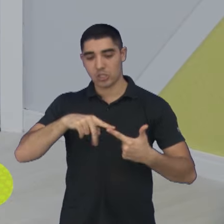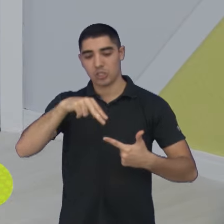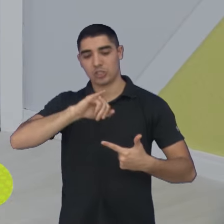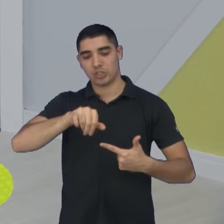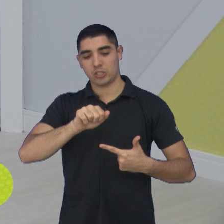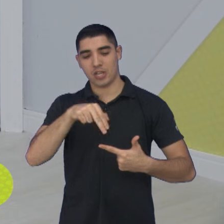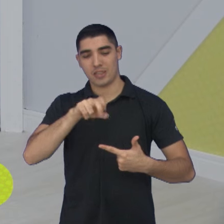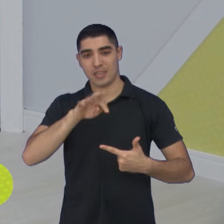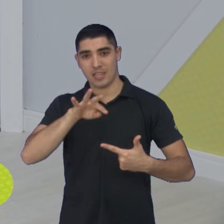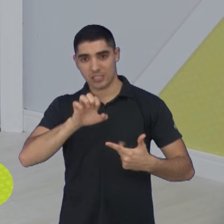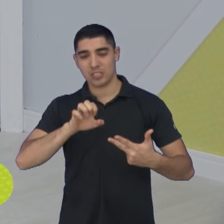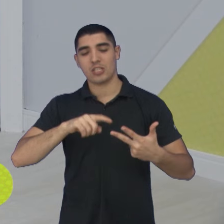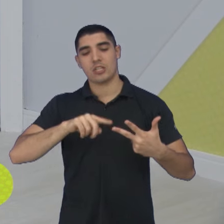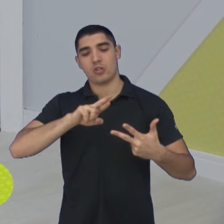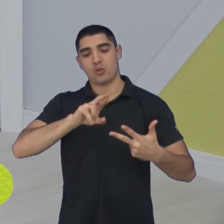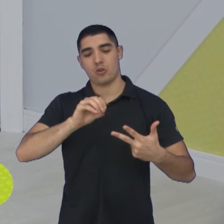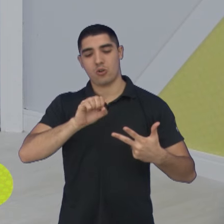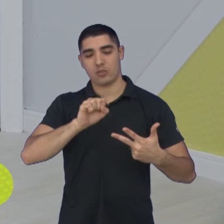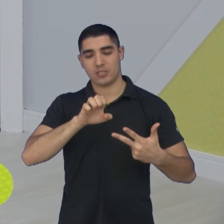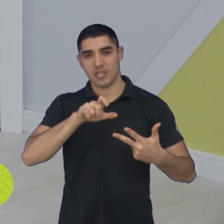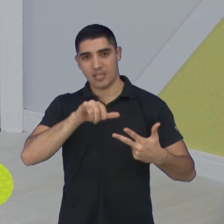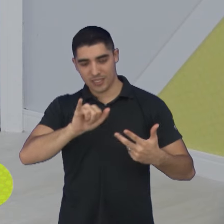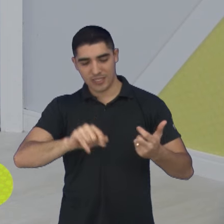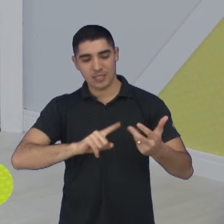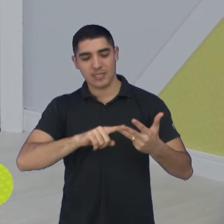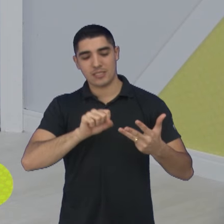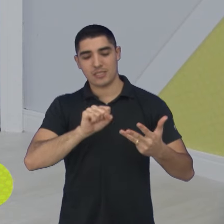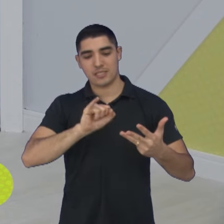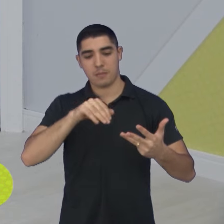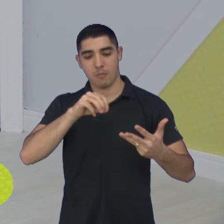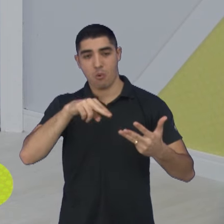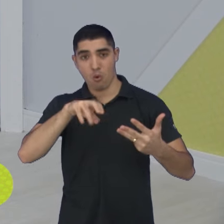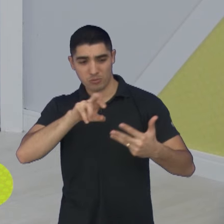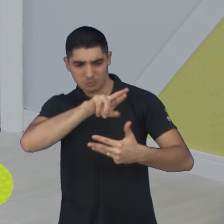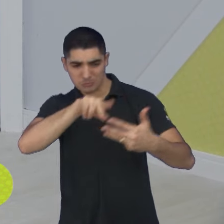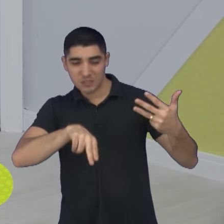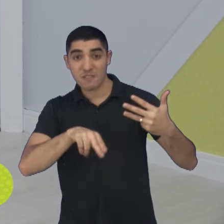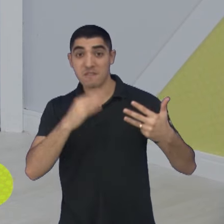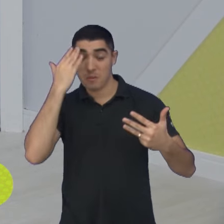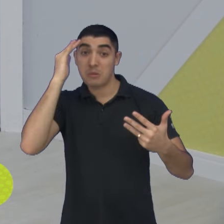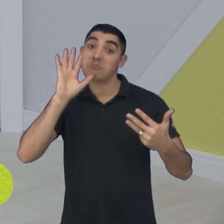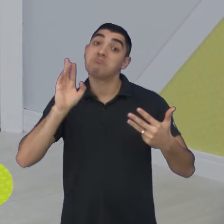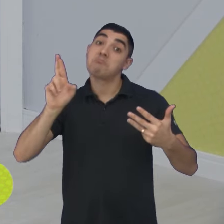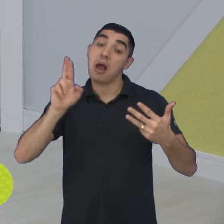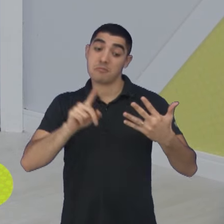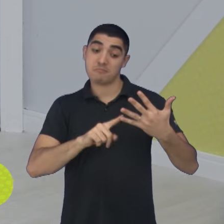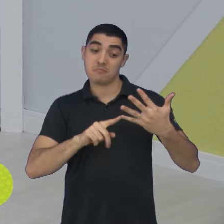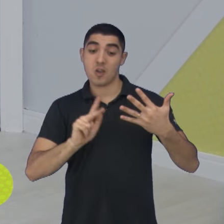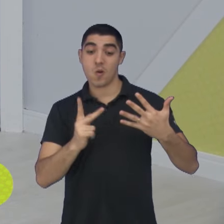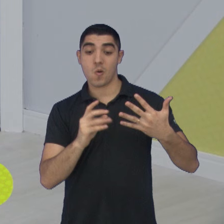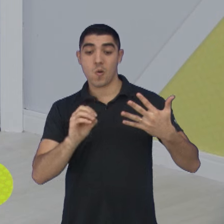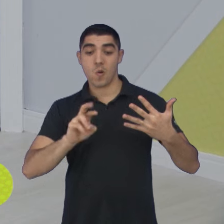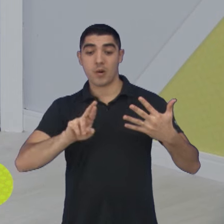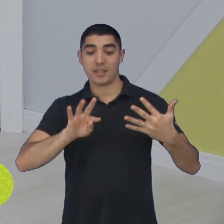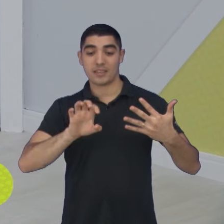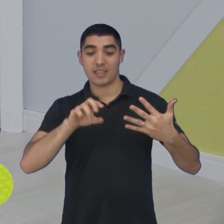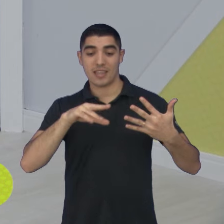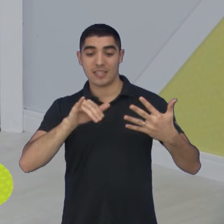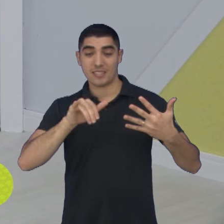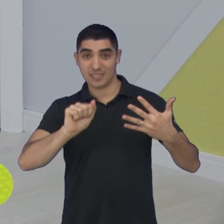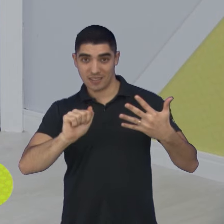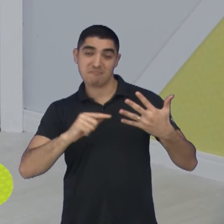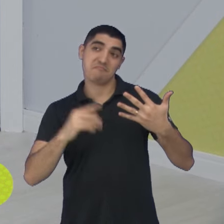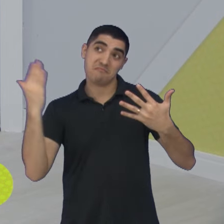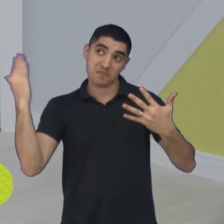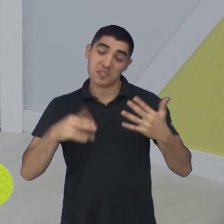Roseli, Simone, são algumas das estrelas que estarão por aqui. sabe a Hortência também vem para completar esse time. A